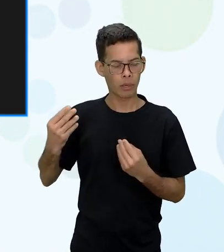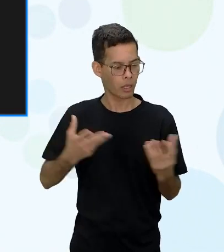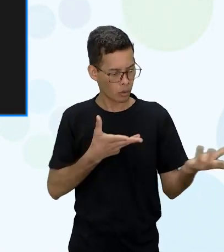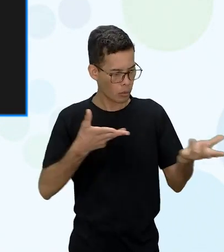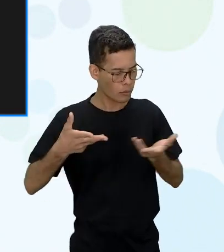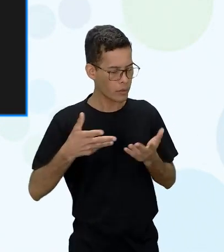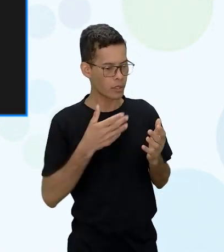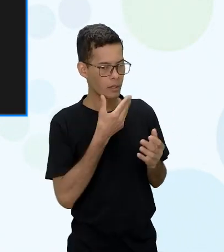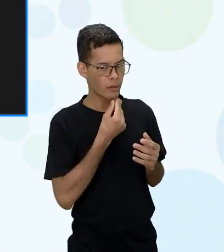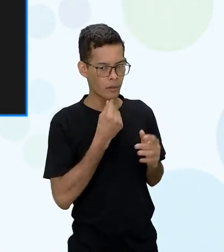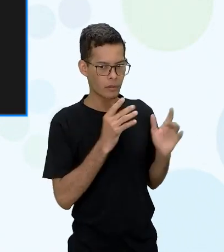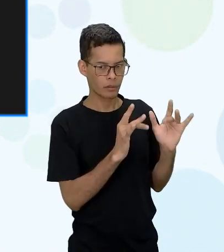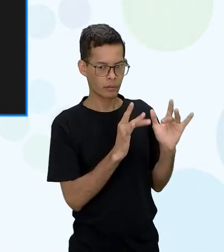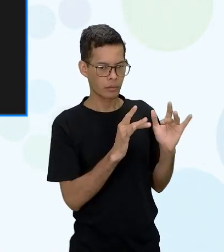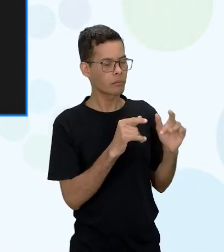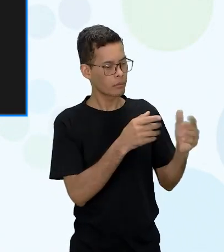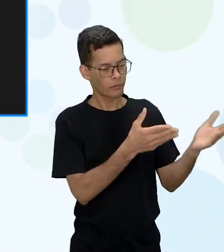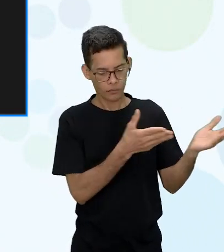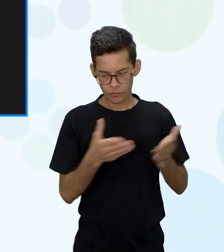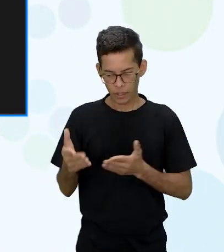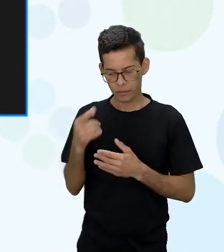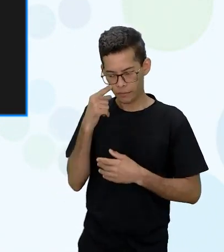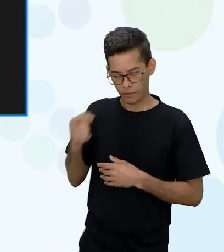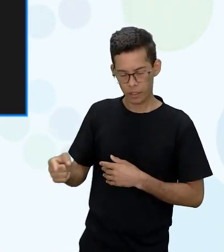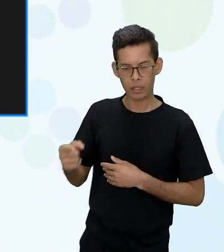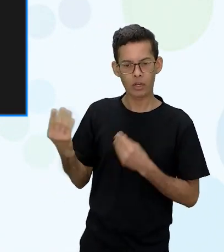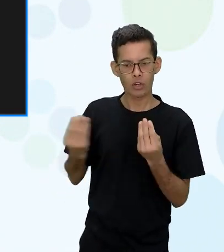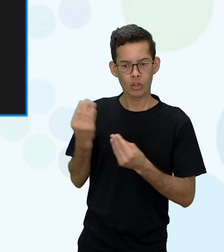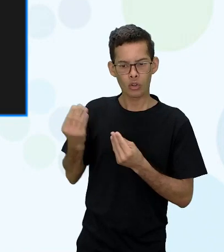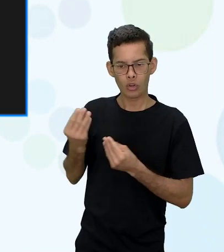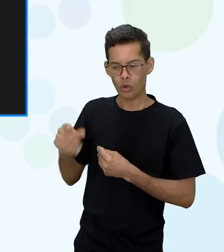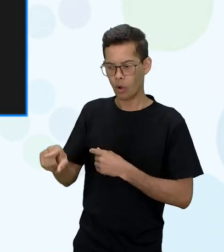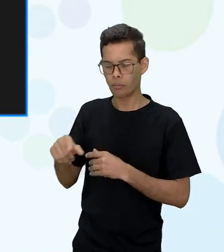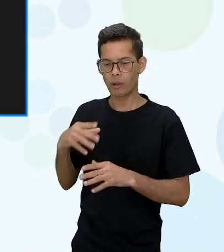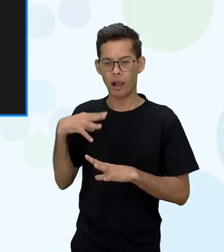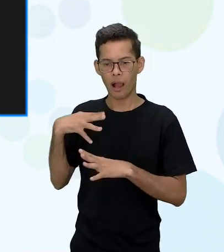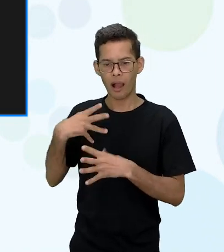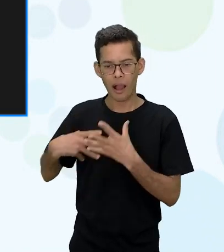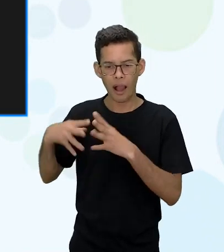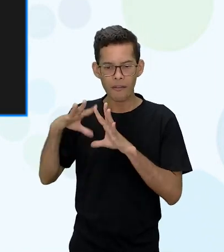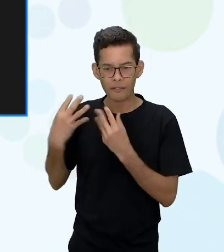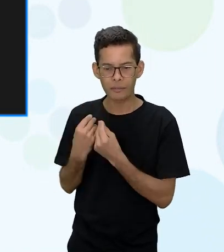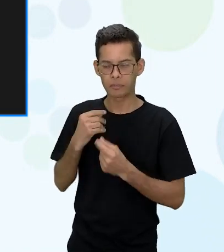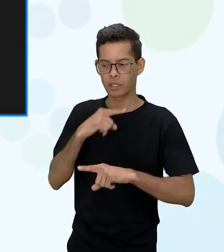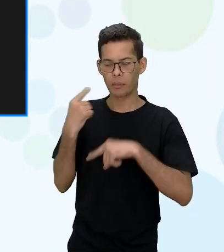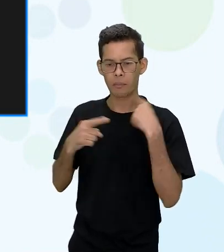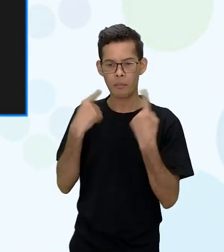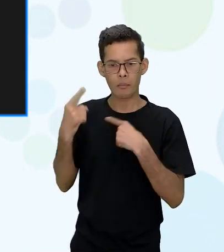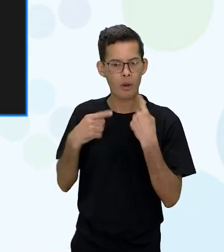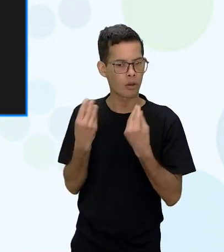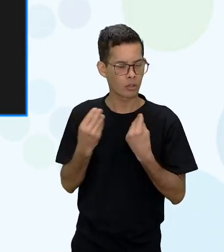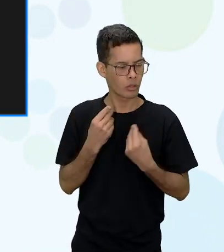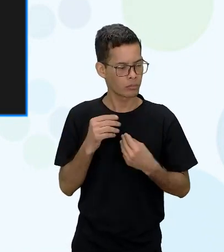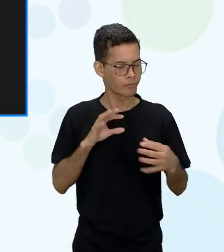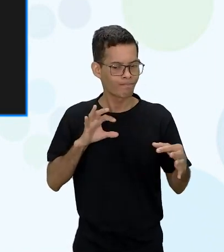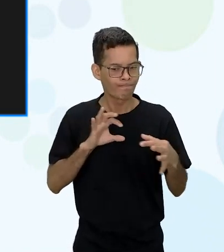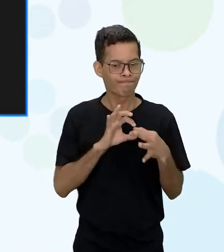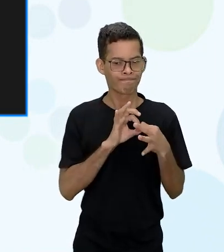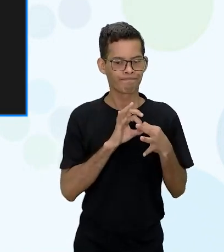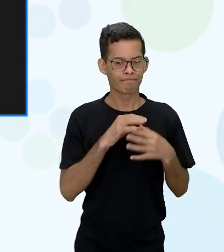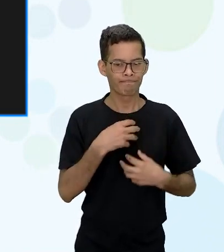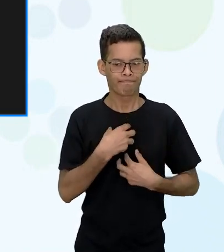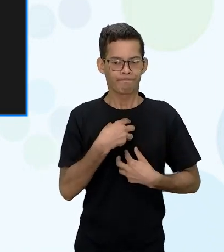morta a esposa morta dele então eles se unem a princípio pela dor que ele